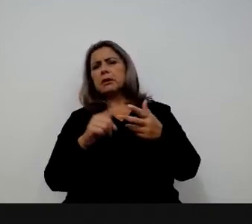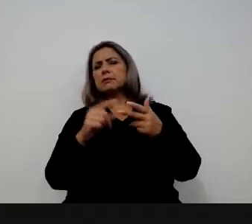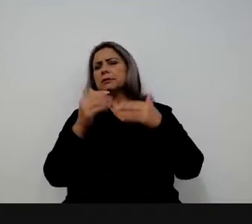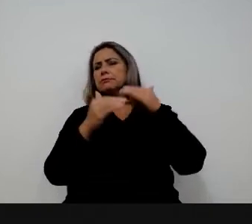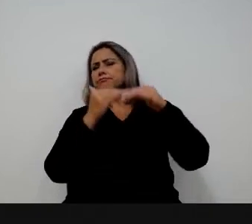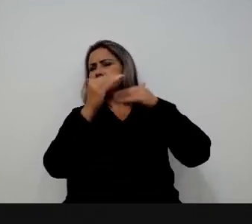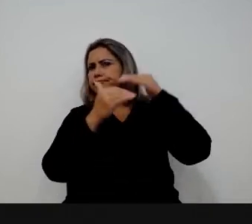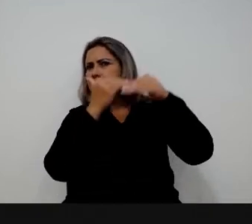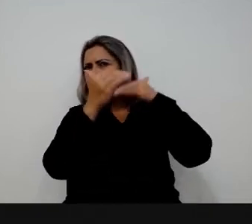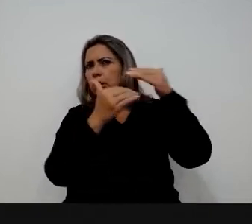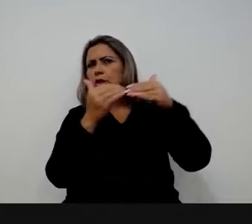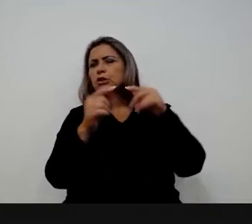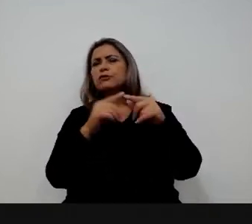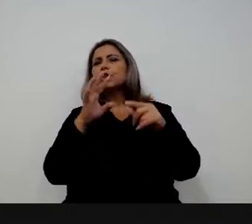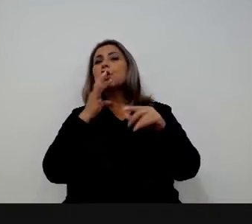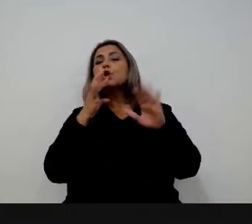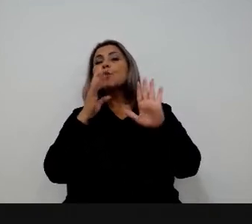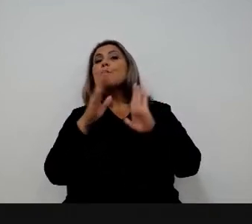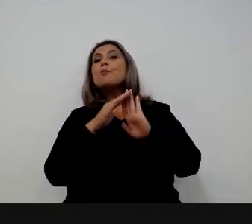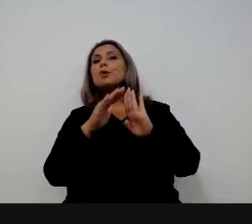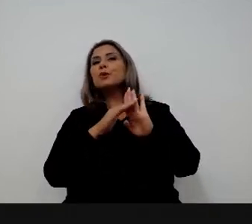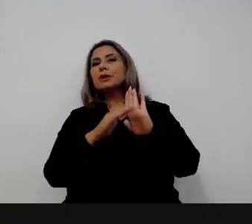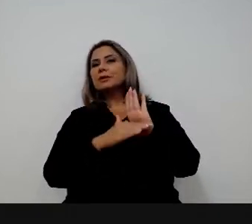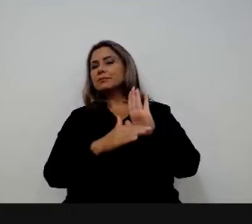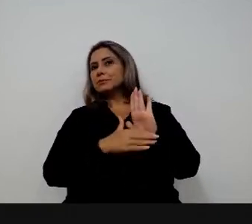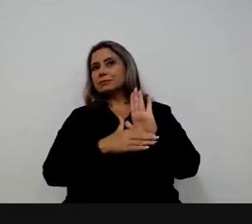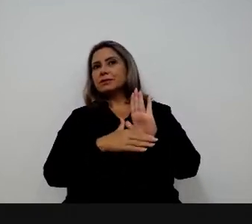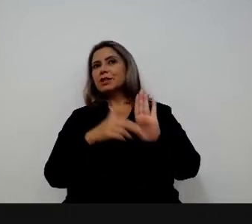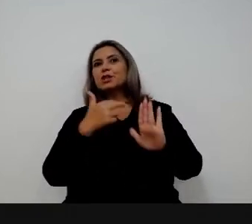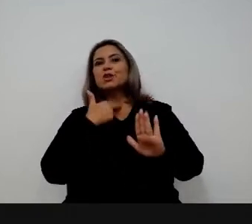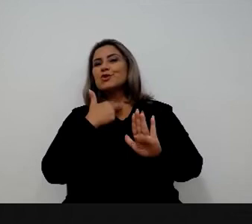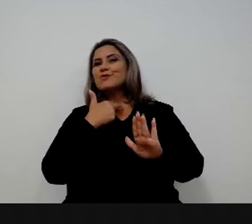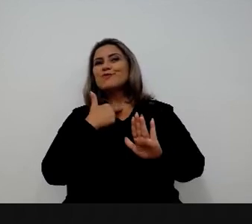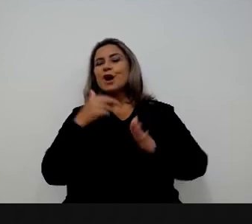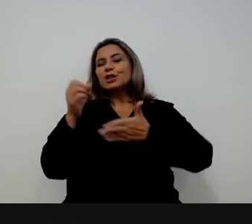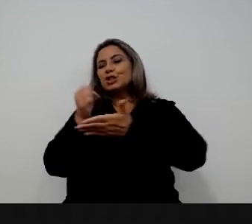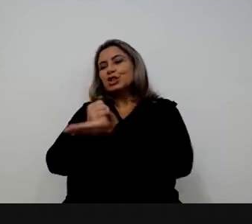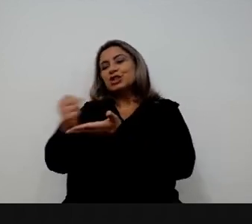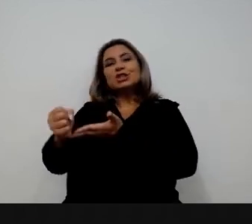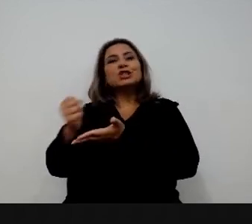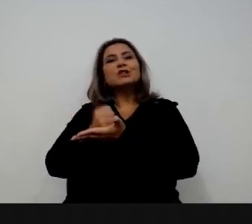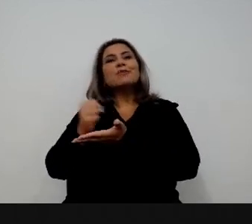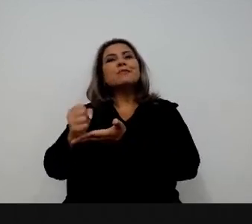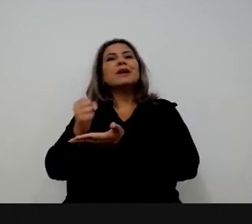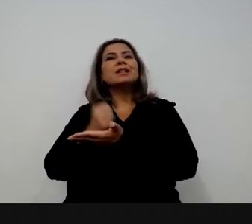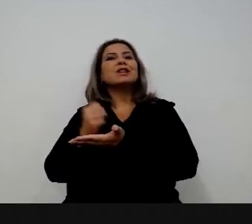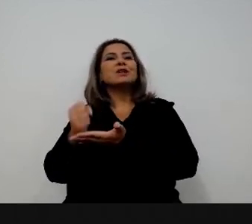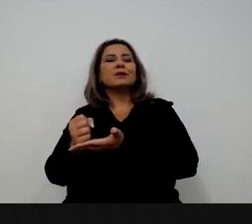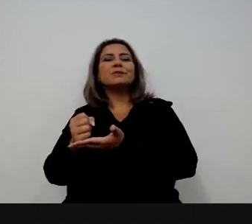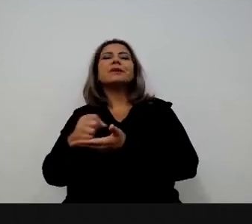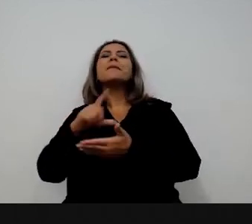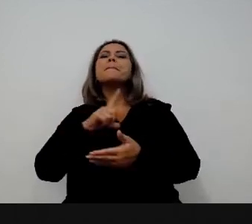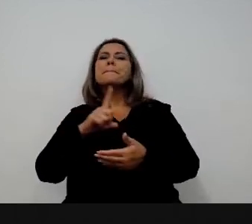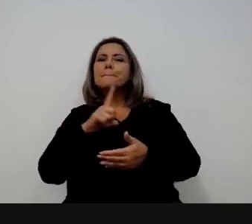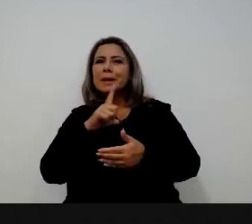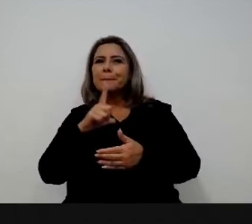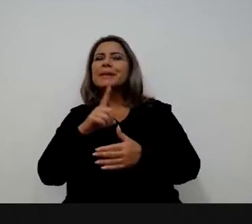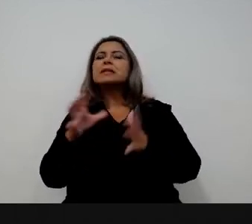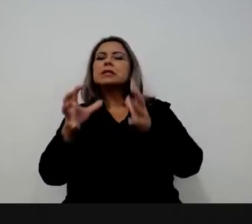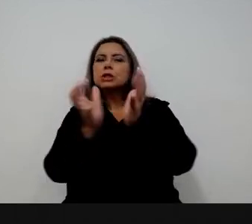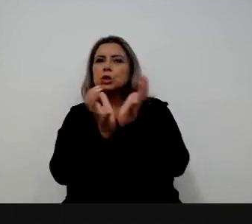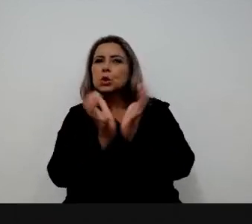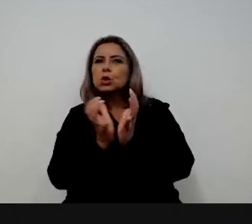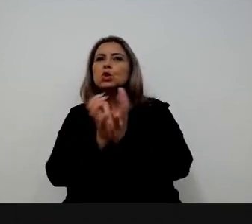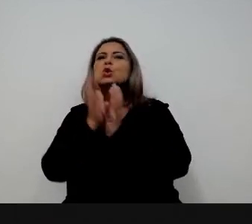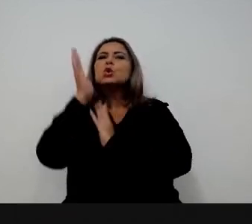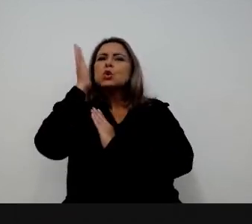de desenvolvedores. A gente não pode depender disso apenas de contratação ali sob demanda. A gente precisa ter um corpo